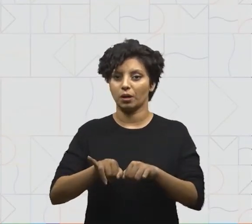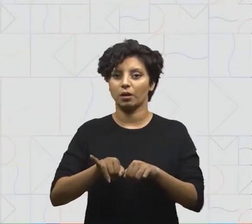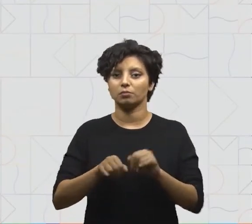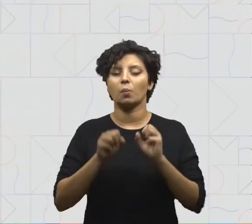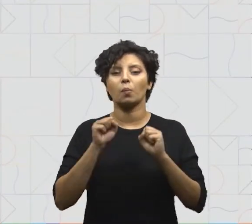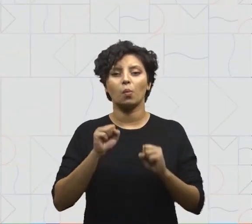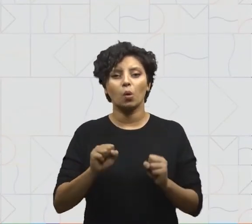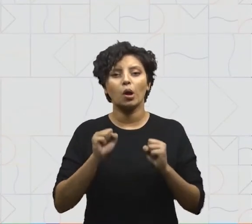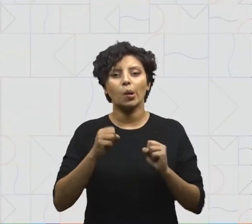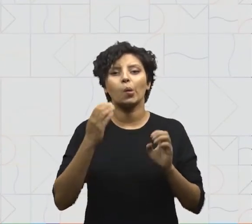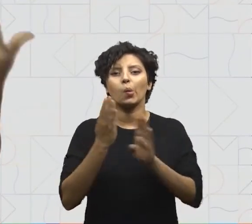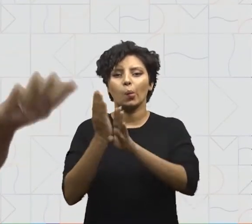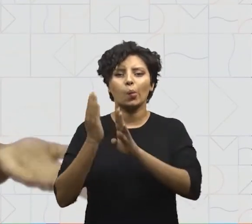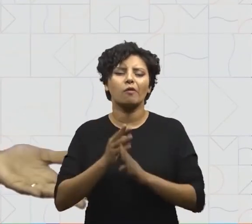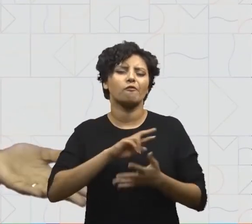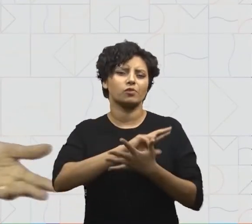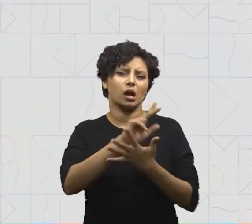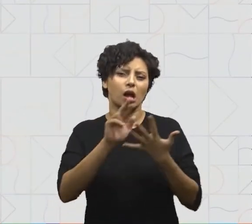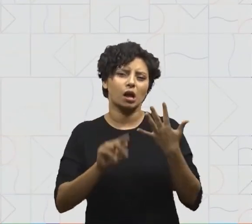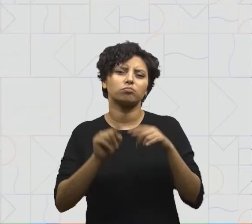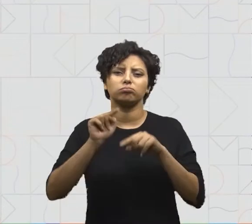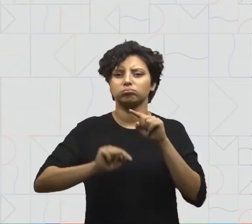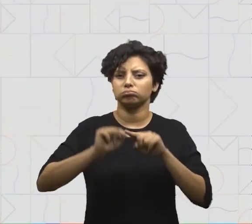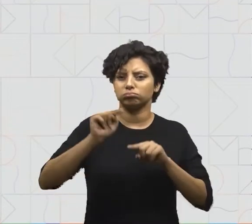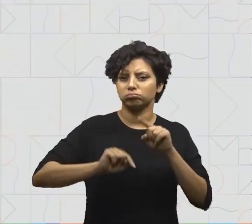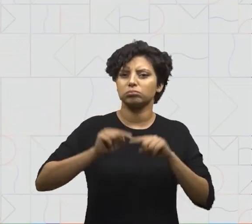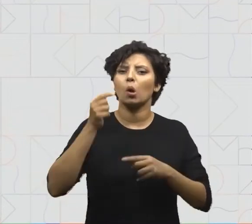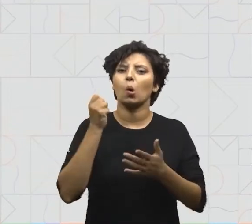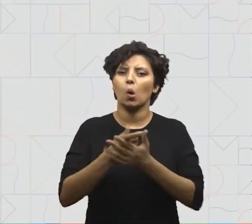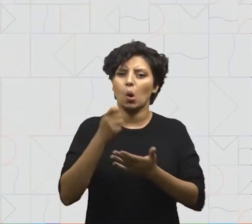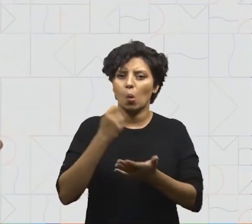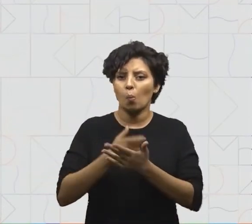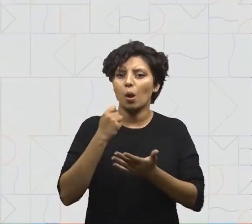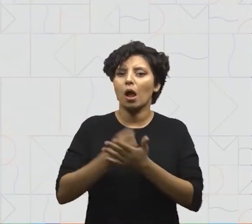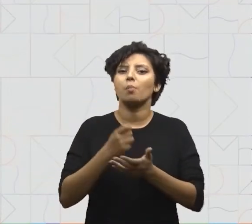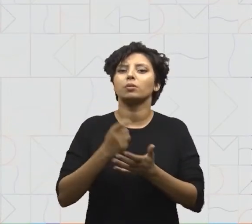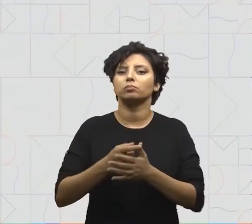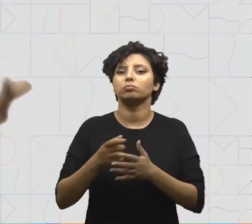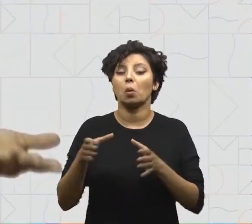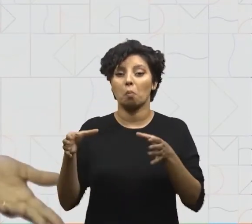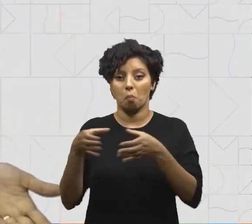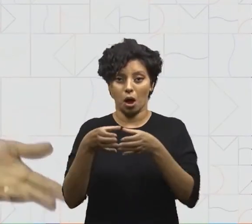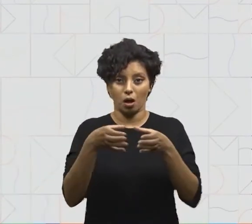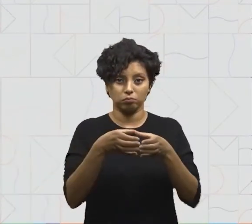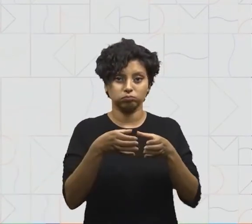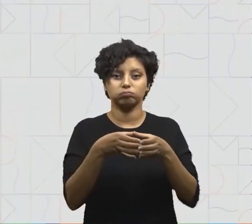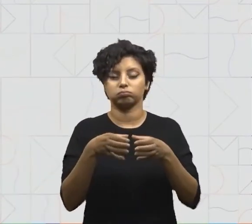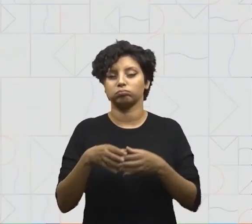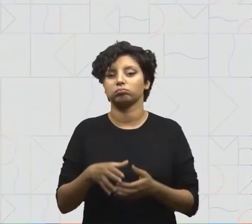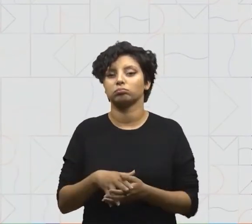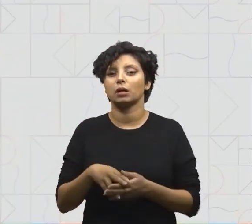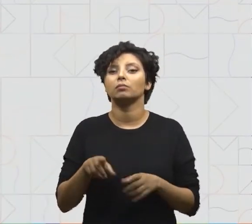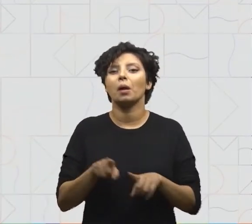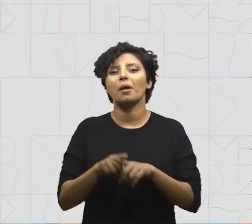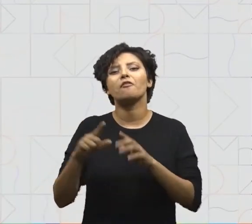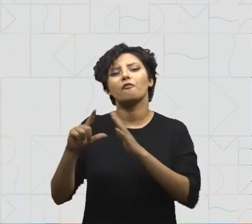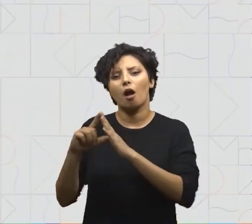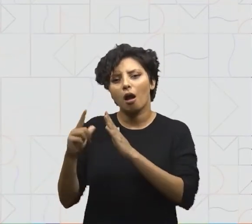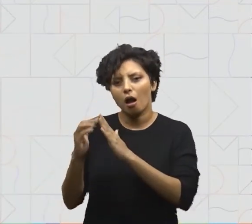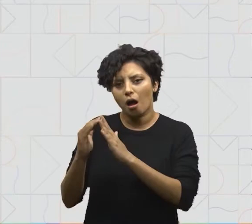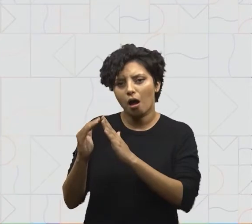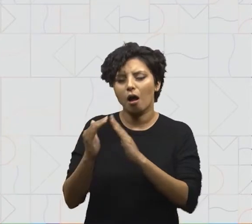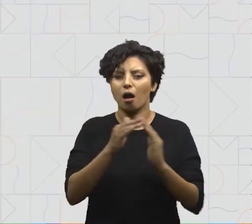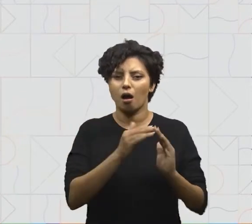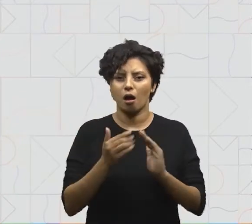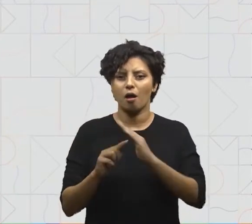onde podemos encontrar diversos produtos que compramos por pacote e a feira, como referência.